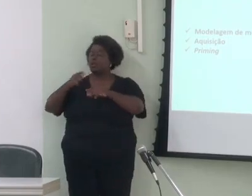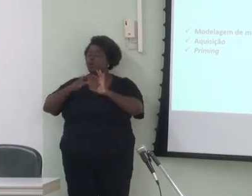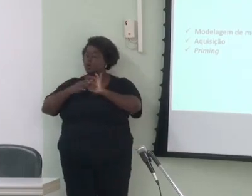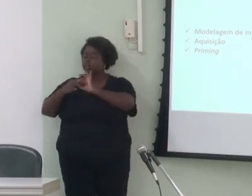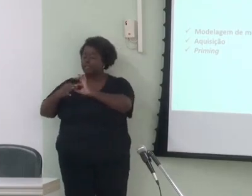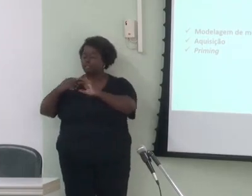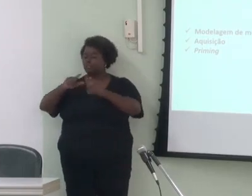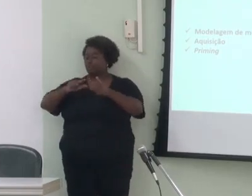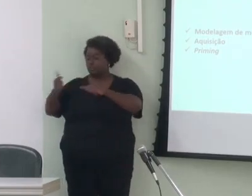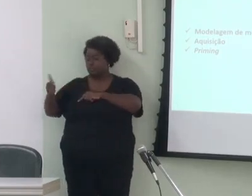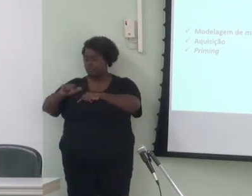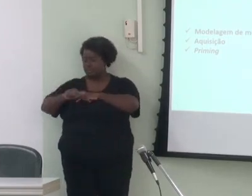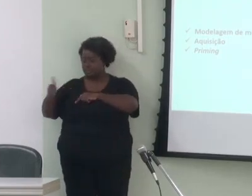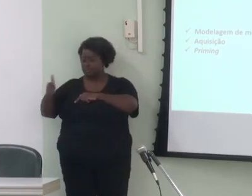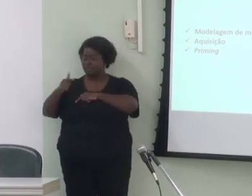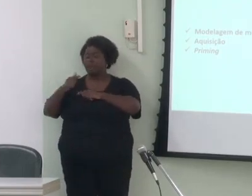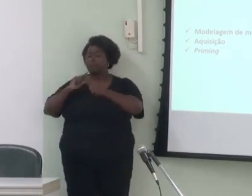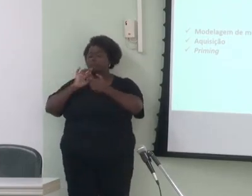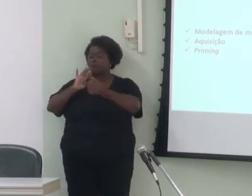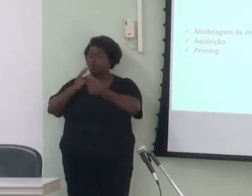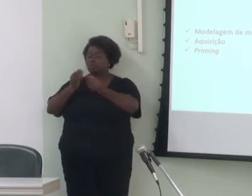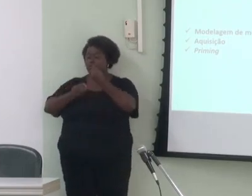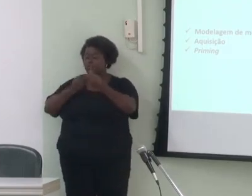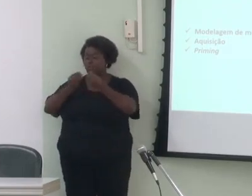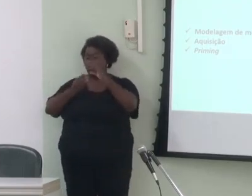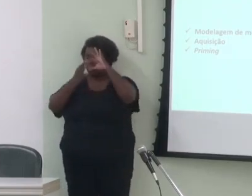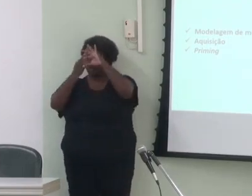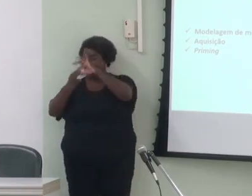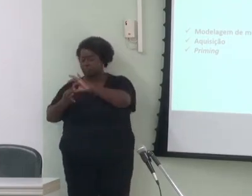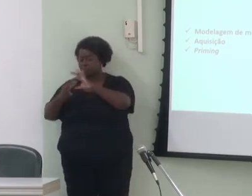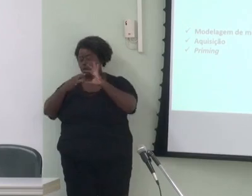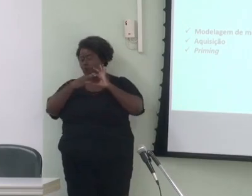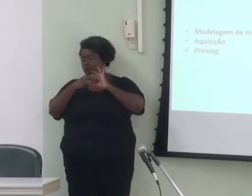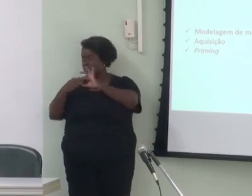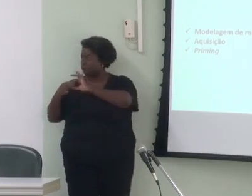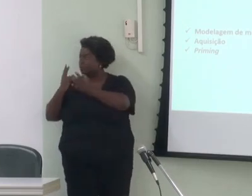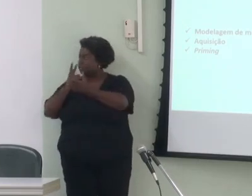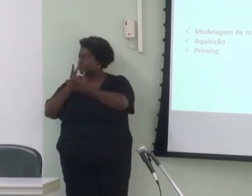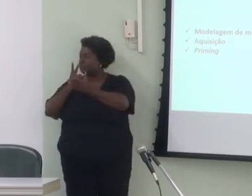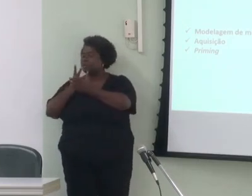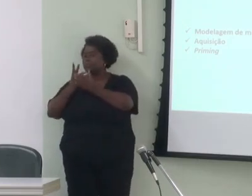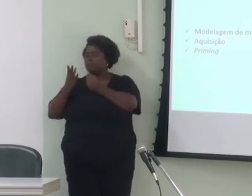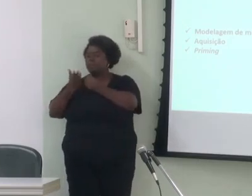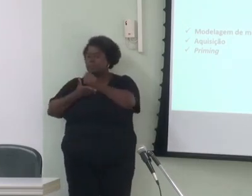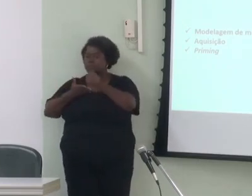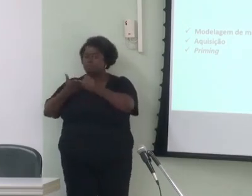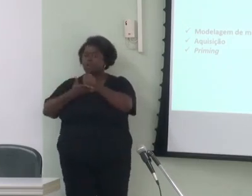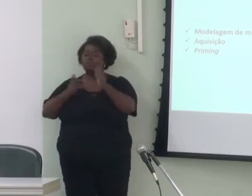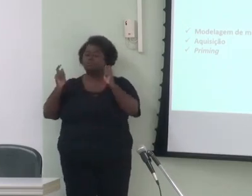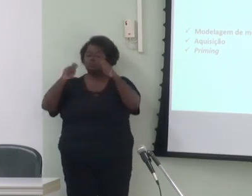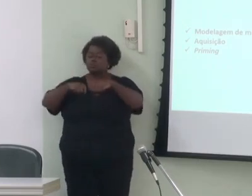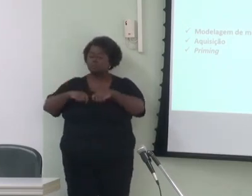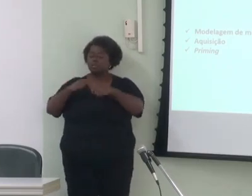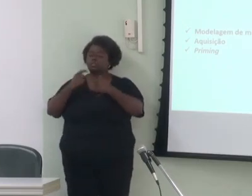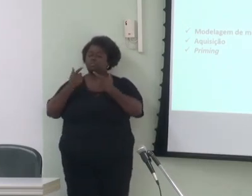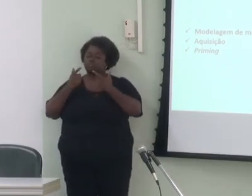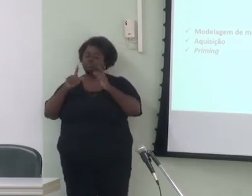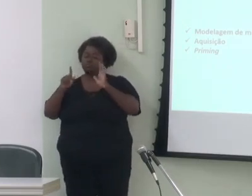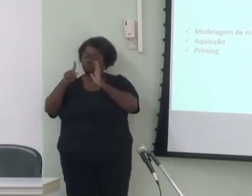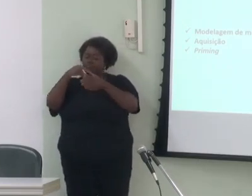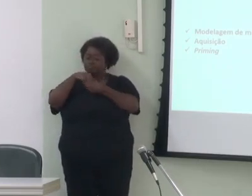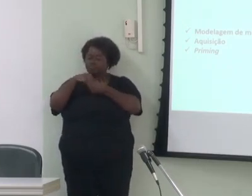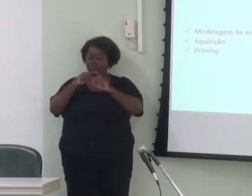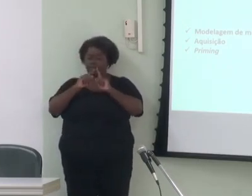de tarefas entre elos verticais e horizontais sempre pautada pela plausibilidade psicológica da gramática